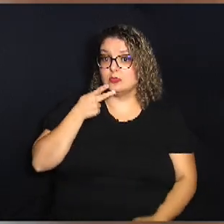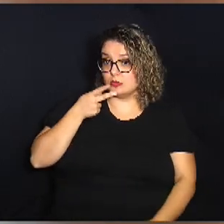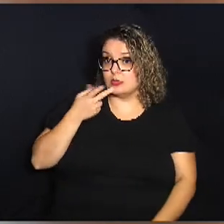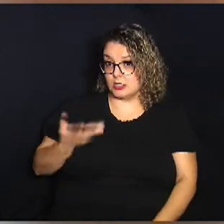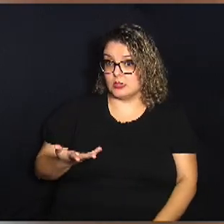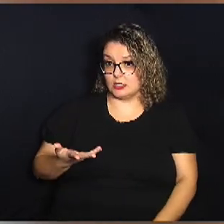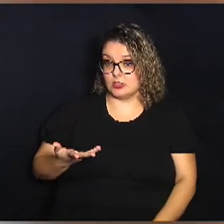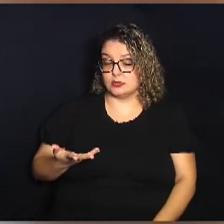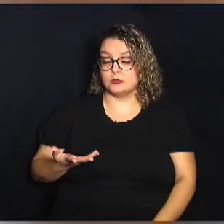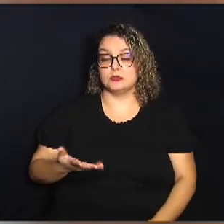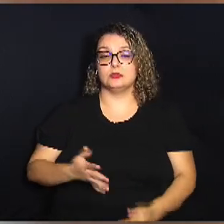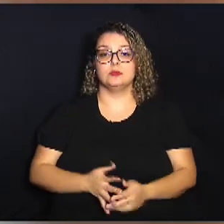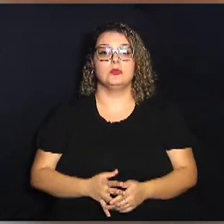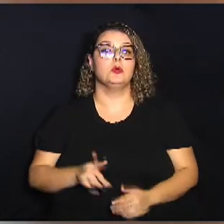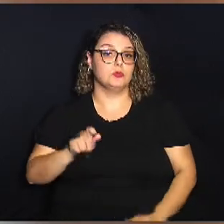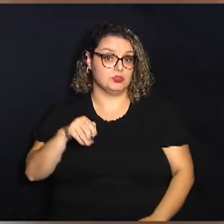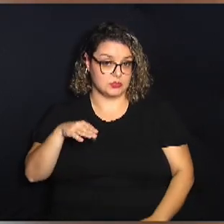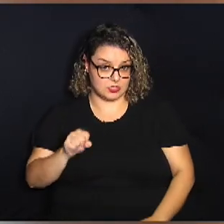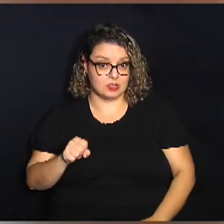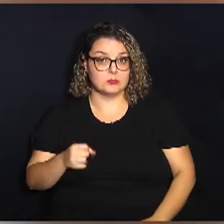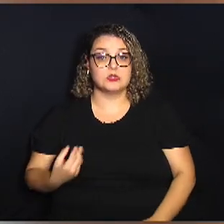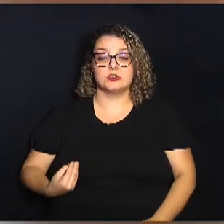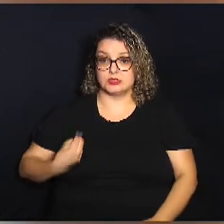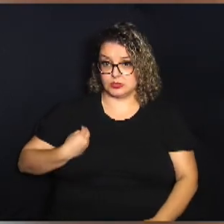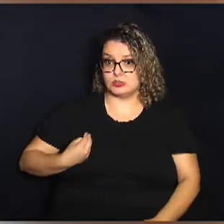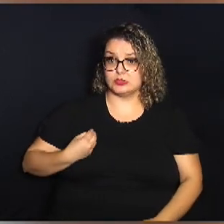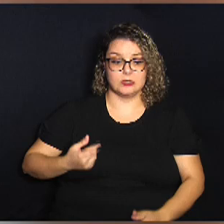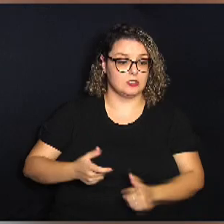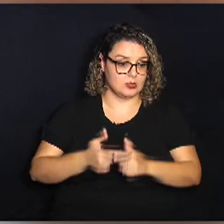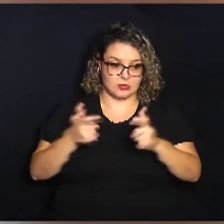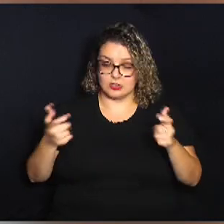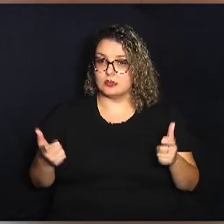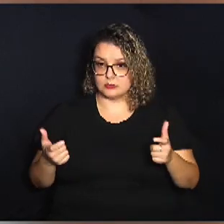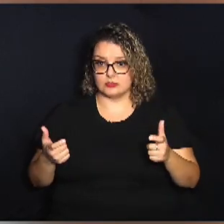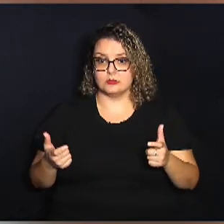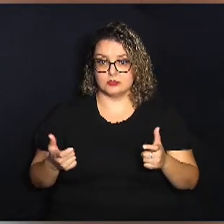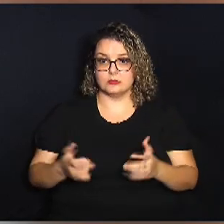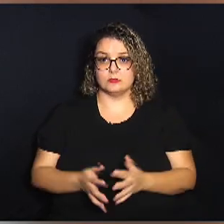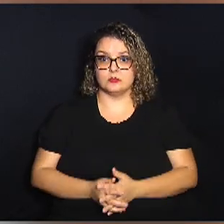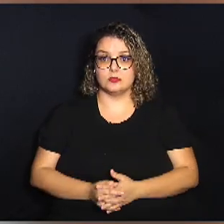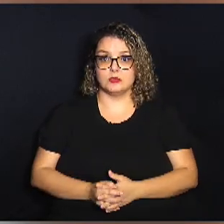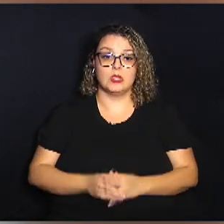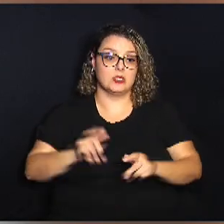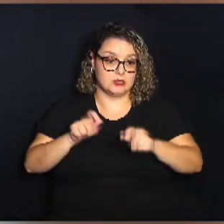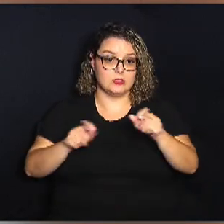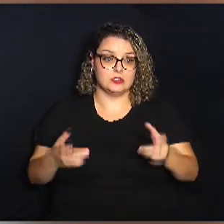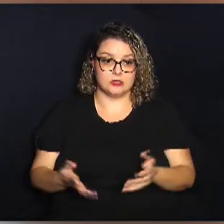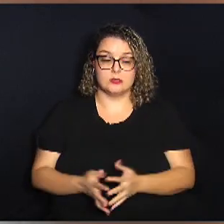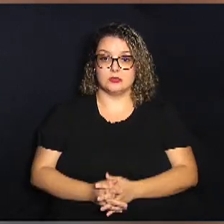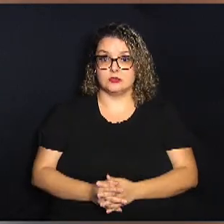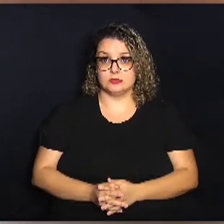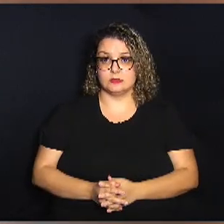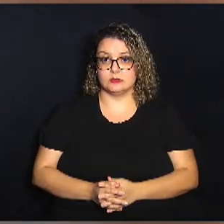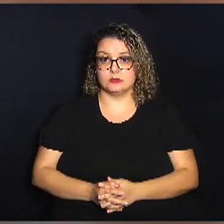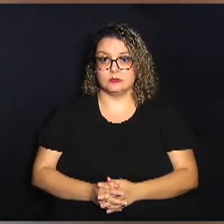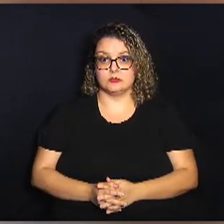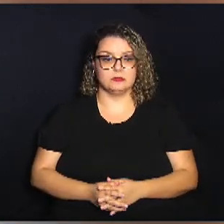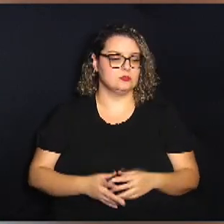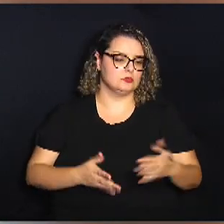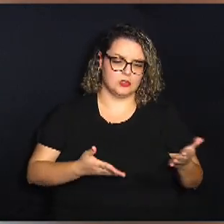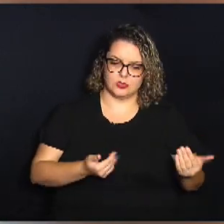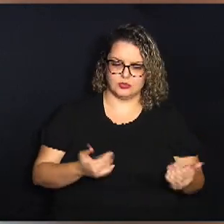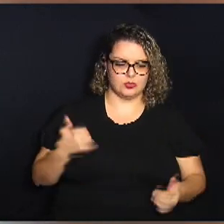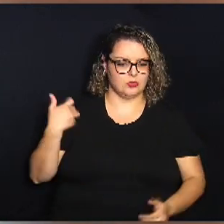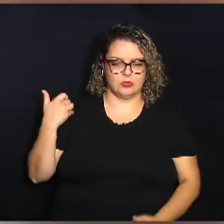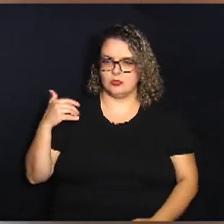os games eles estão presentes na maioria das pessoas tanto jovens